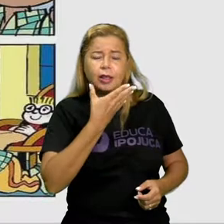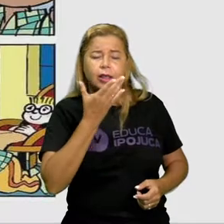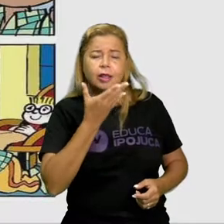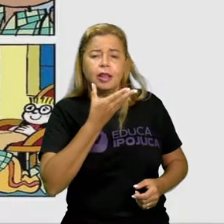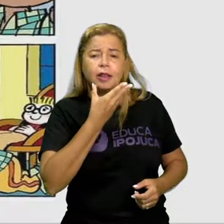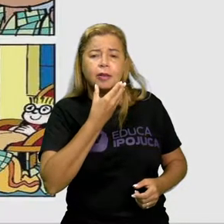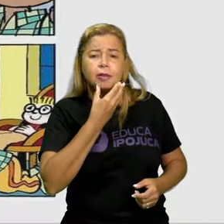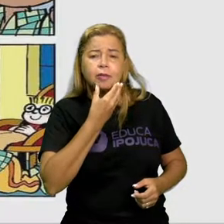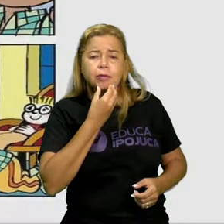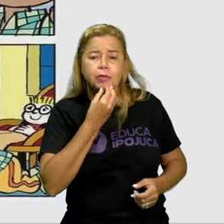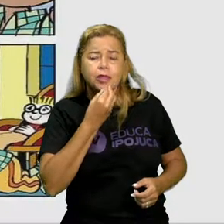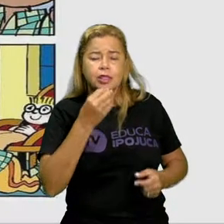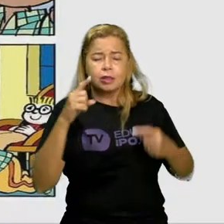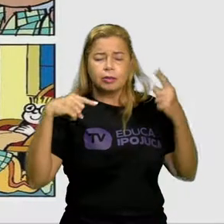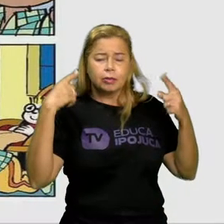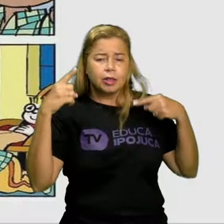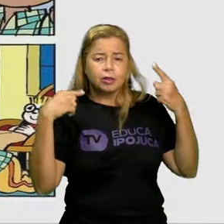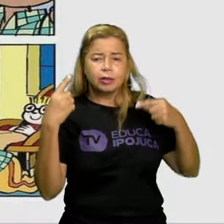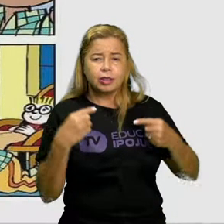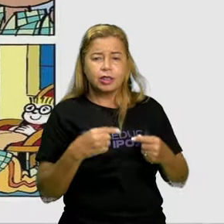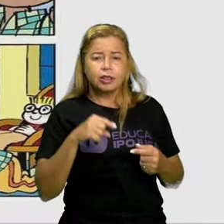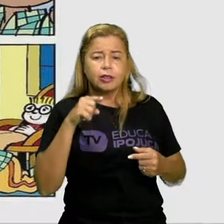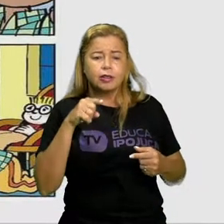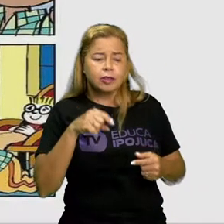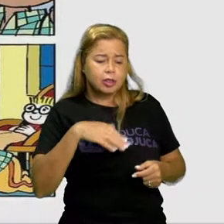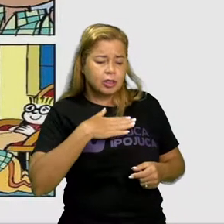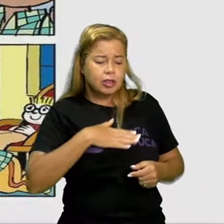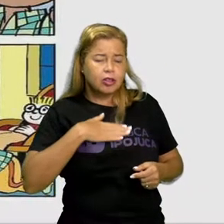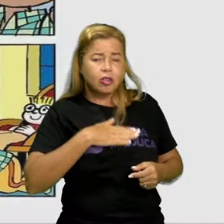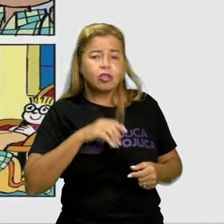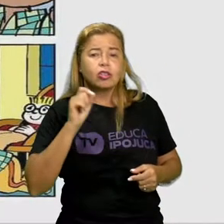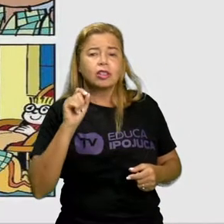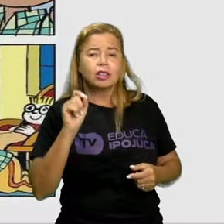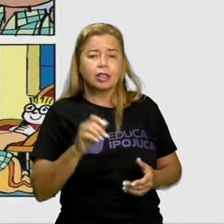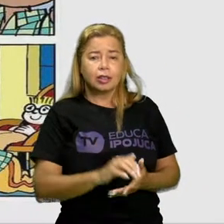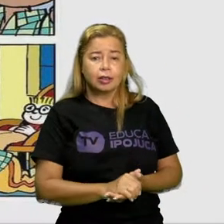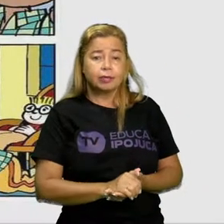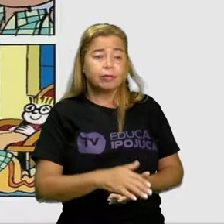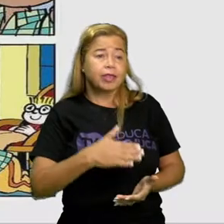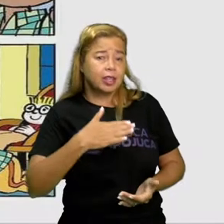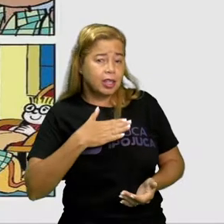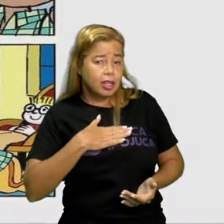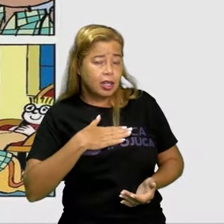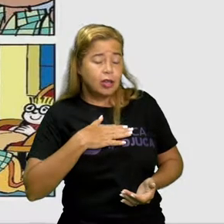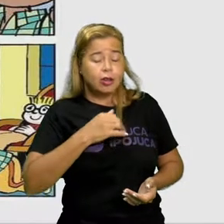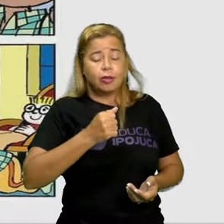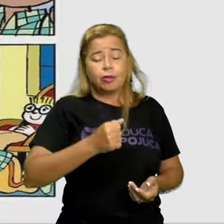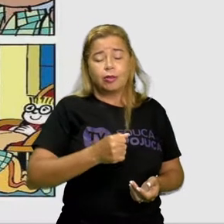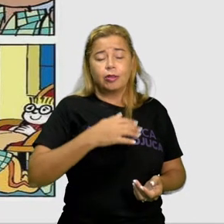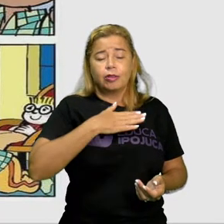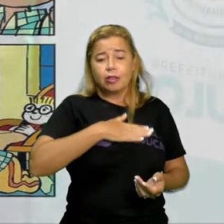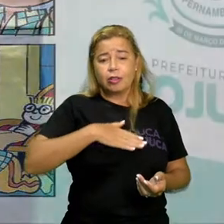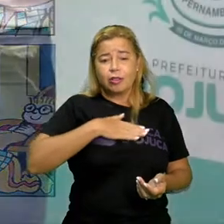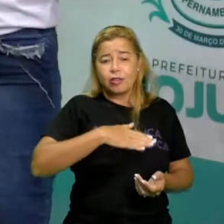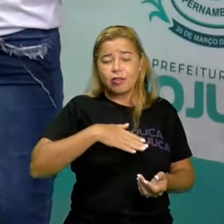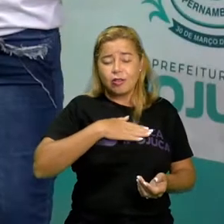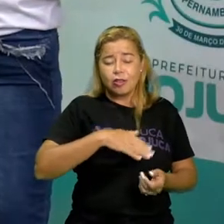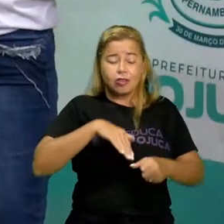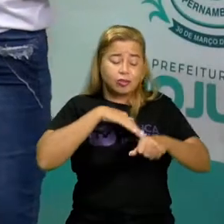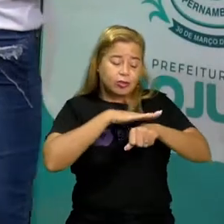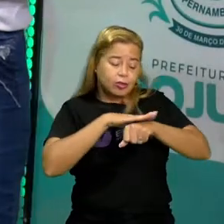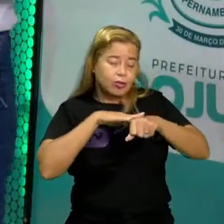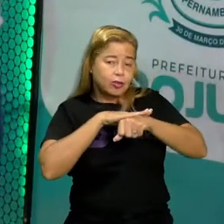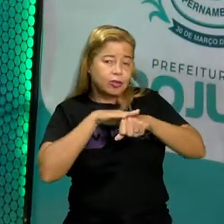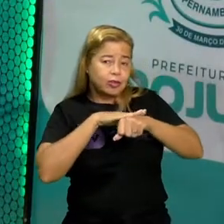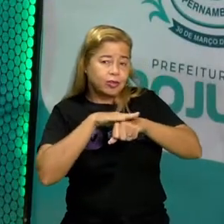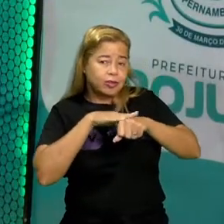responde Eu é chamar os amigos para uma prosa Então observem aqui essa imagem muito